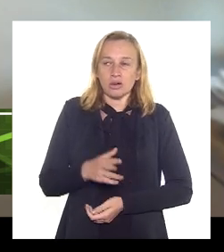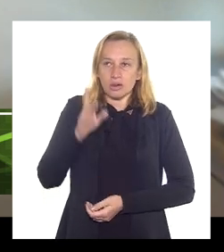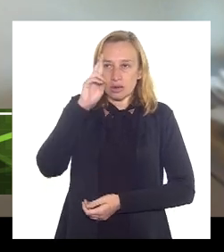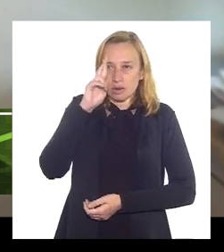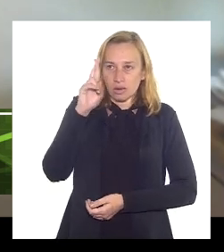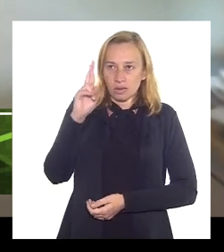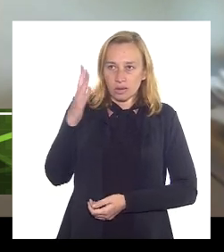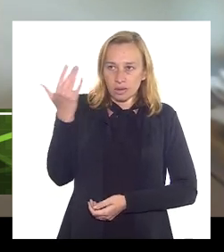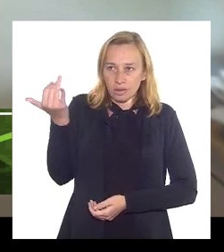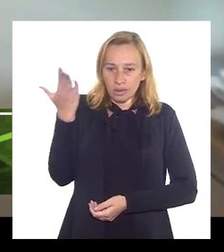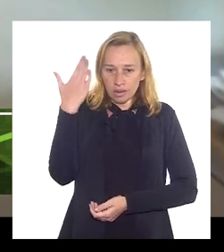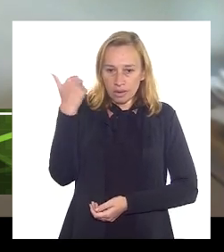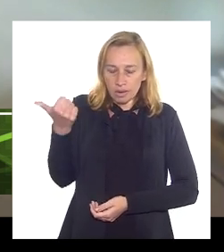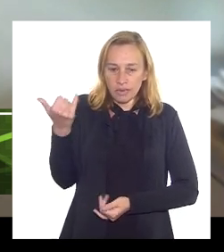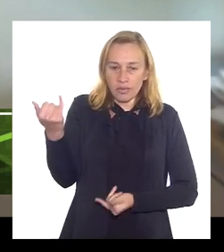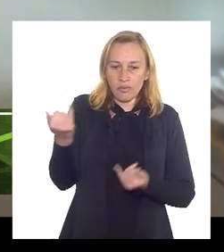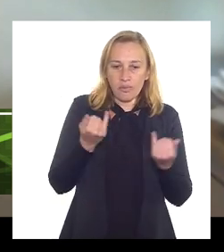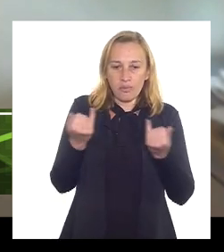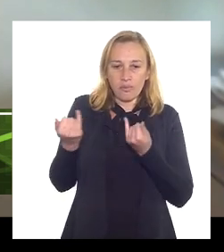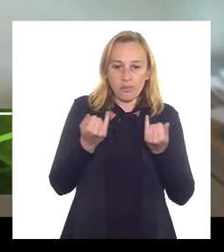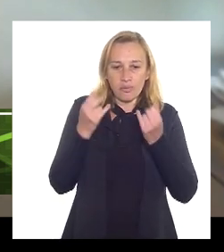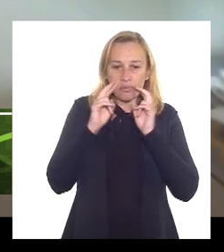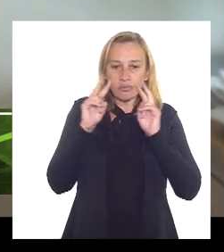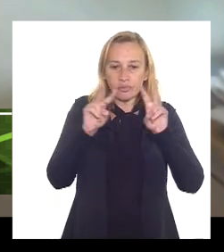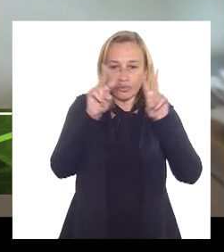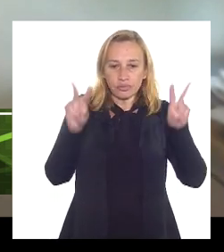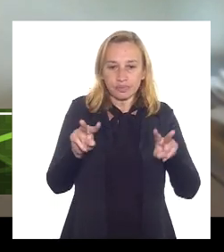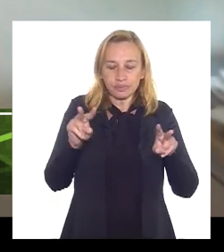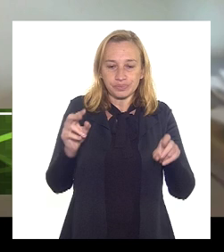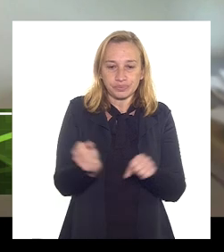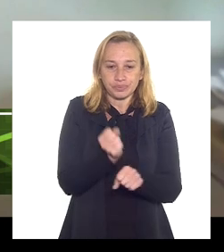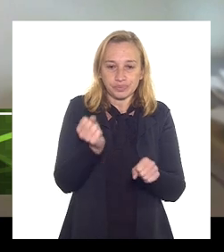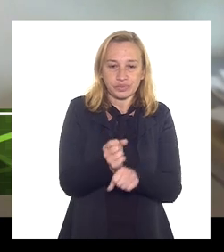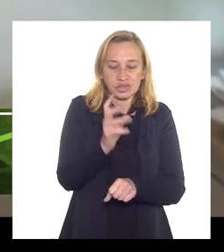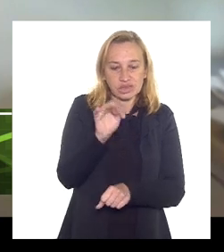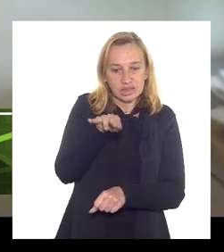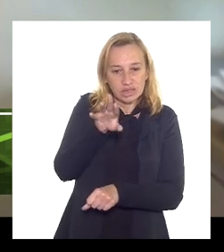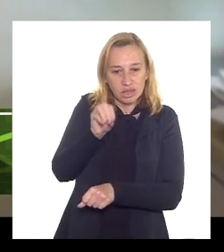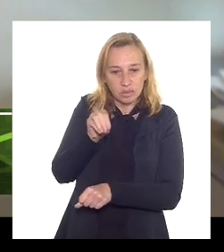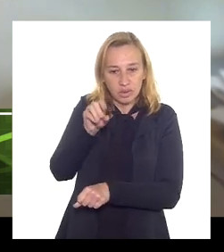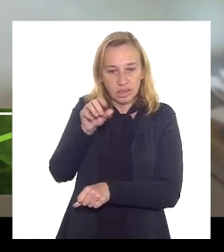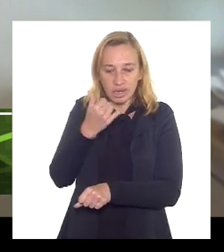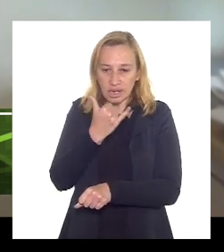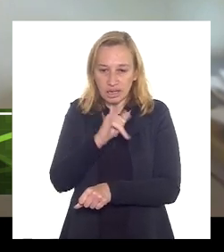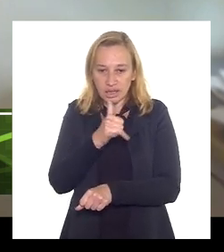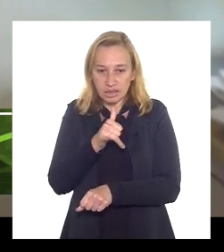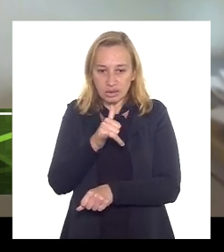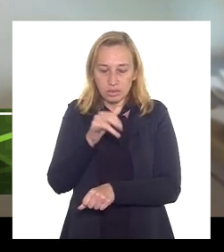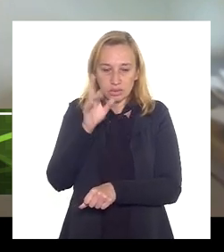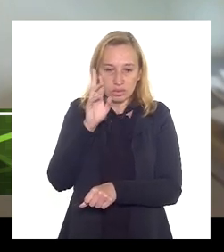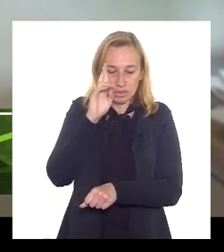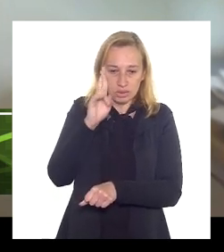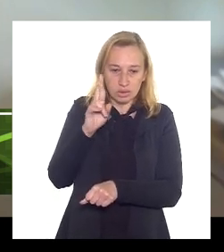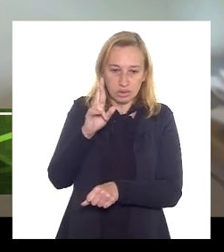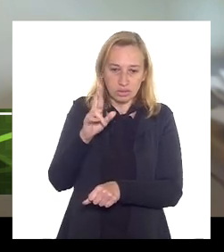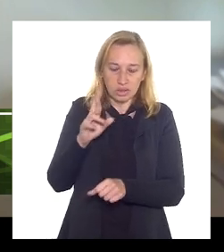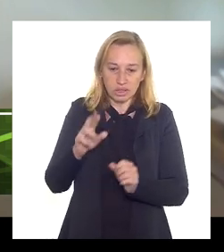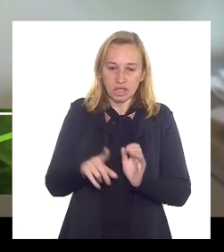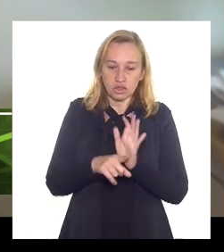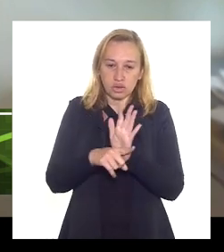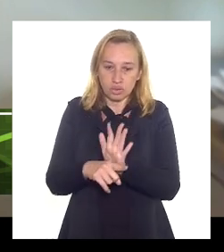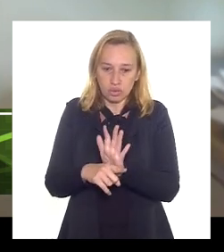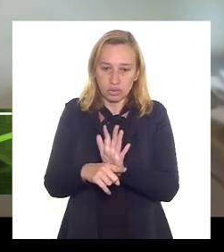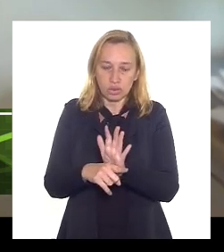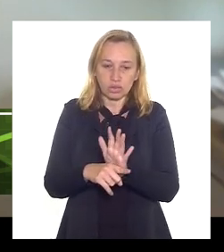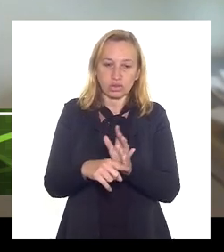informar, se visando essa construção dessa termoelétrica, os senhores vão participar desses procedimentos licitatórios